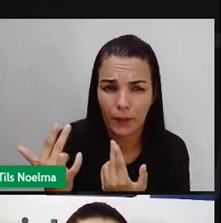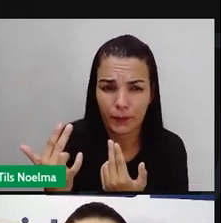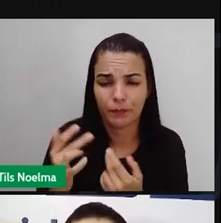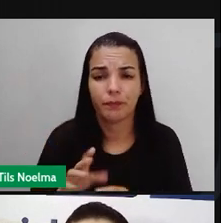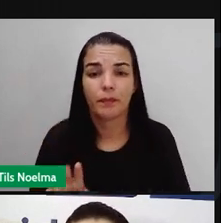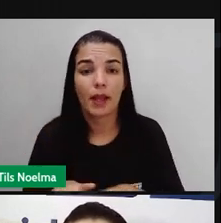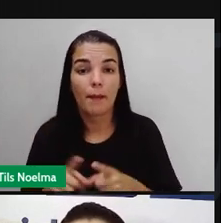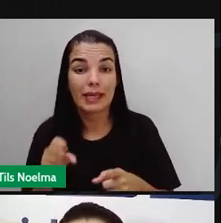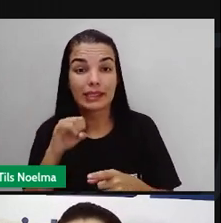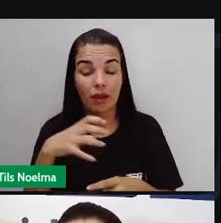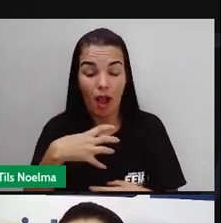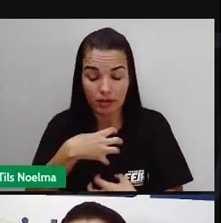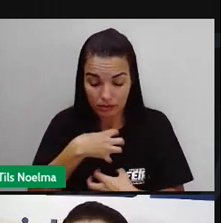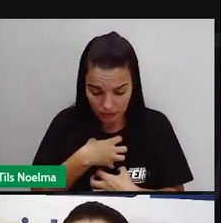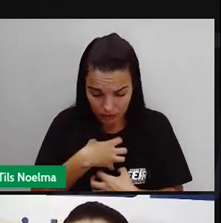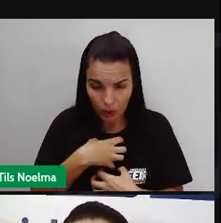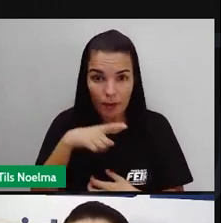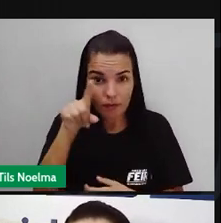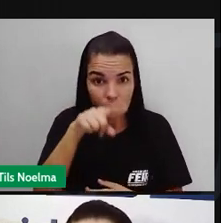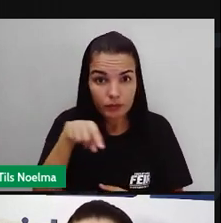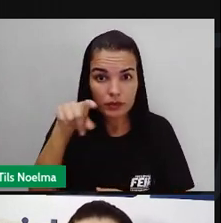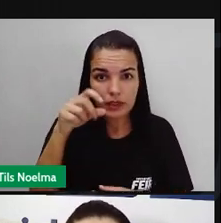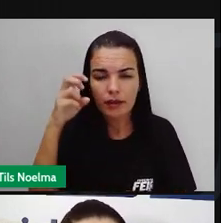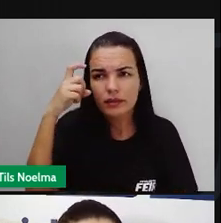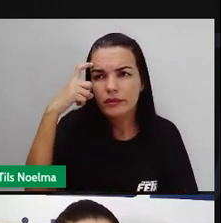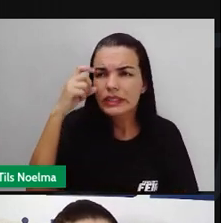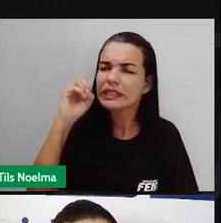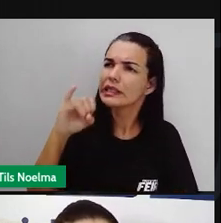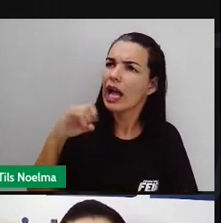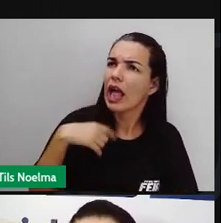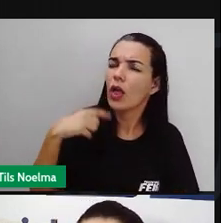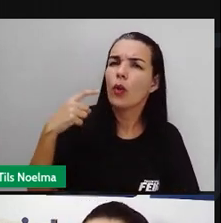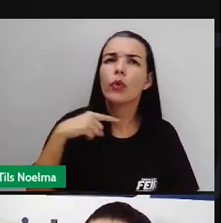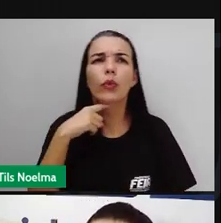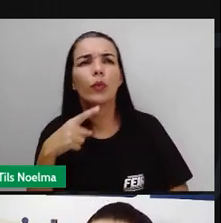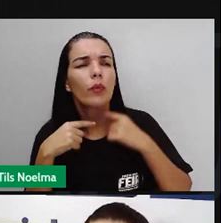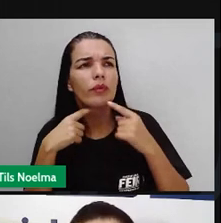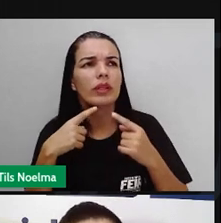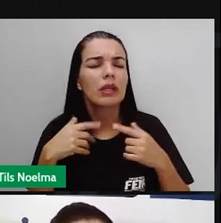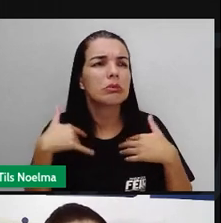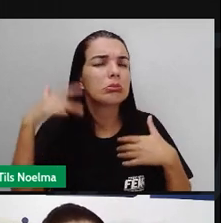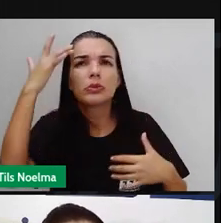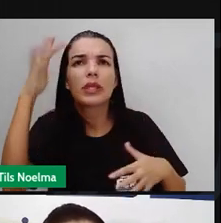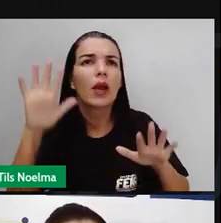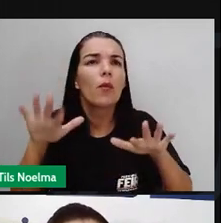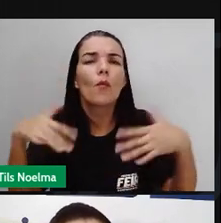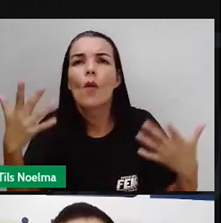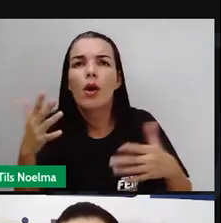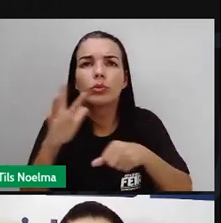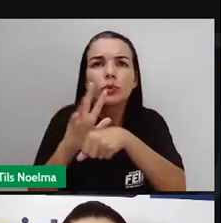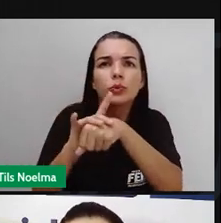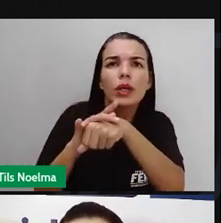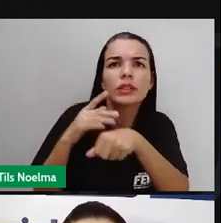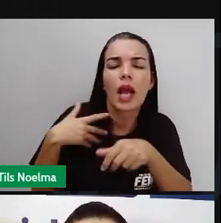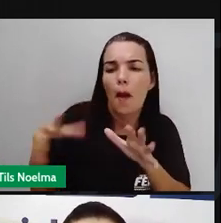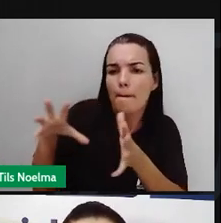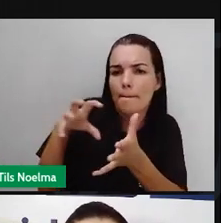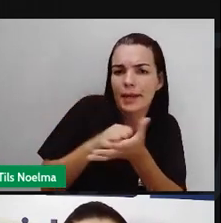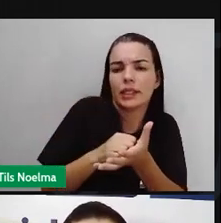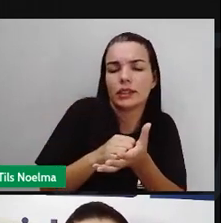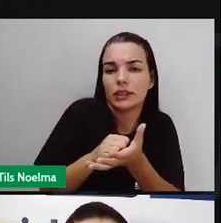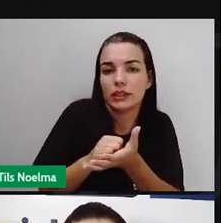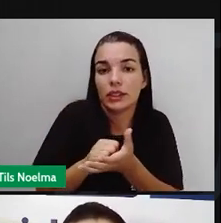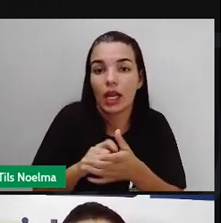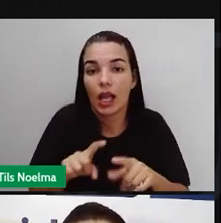apresentar alguns sintomas, é normal você ficar na dúvida. estou com dengue, estou com chikungunya, estou com zika. Mesmo que